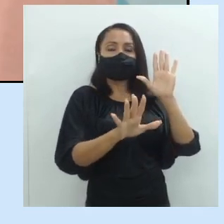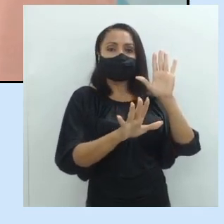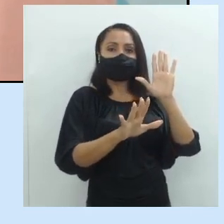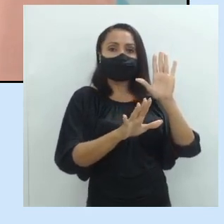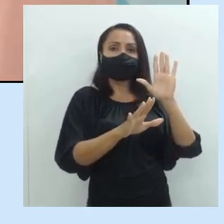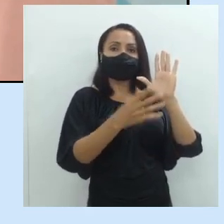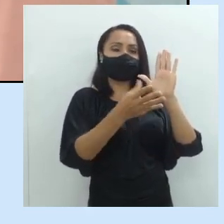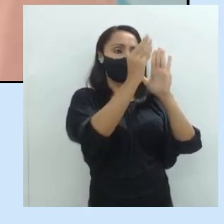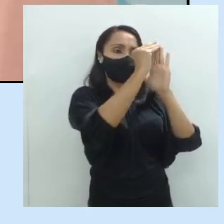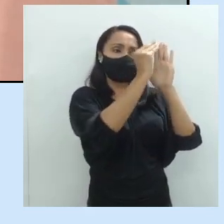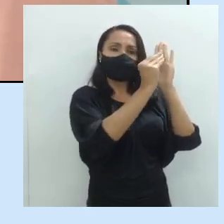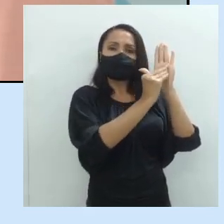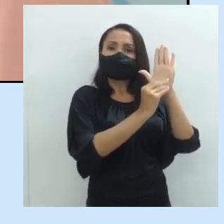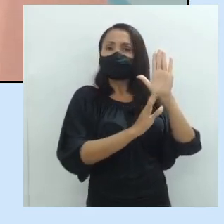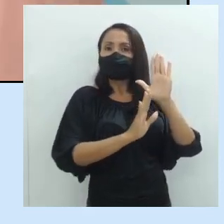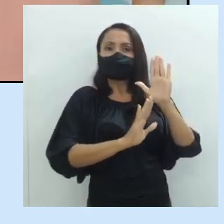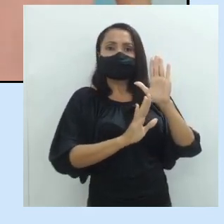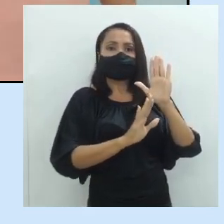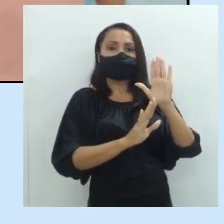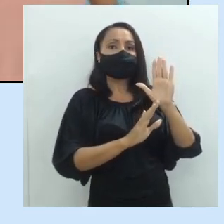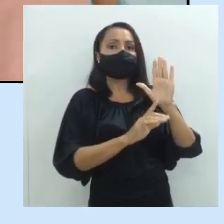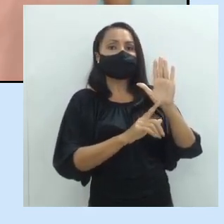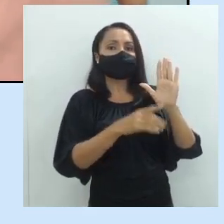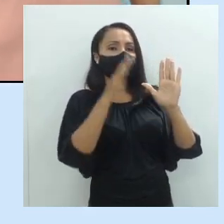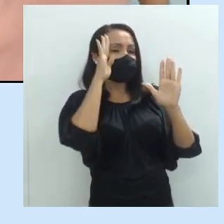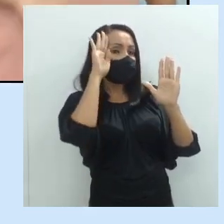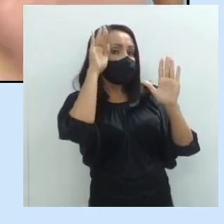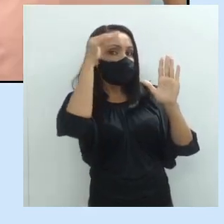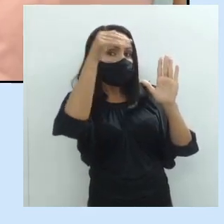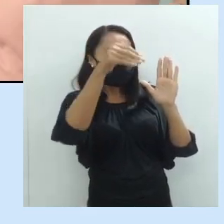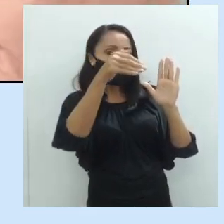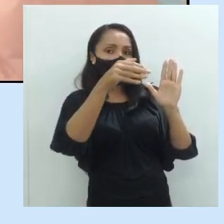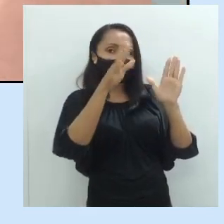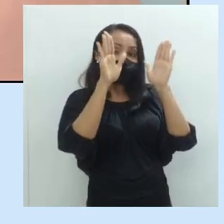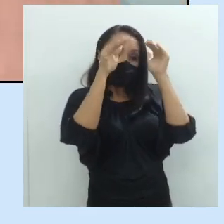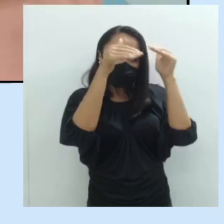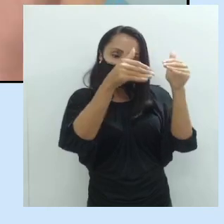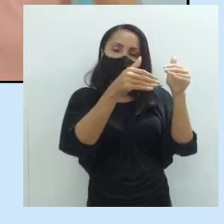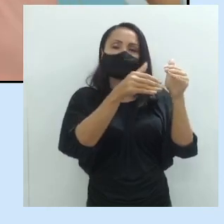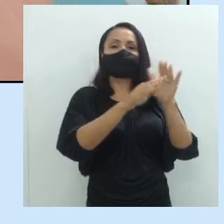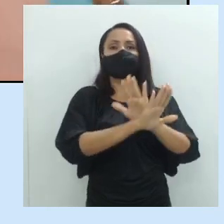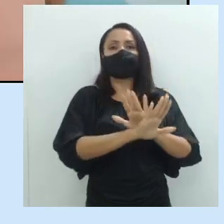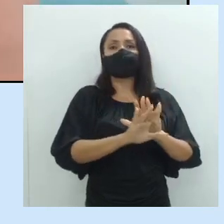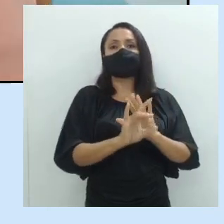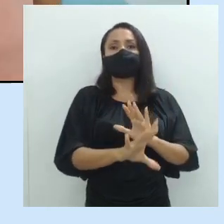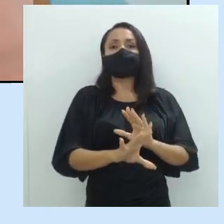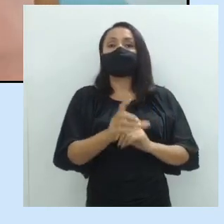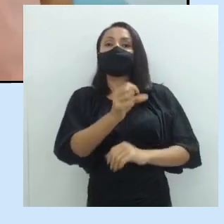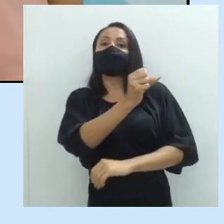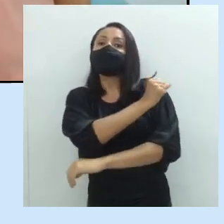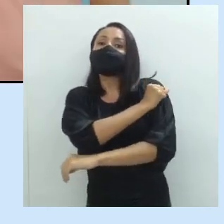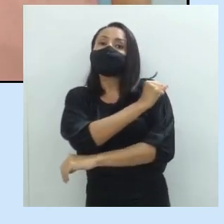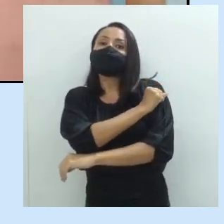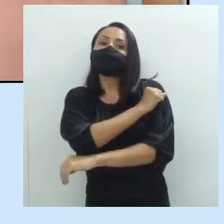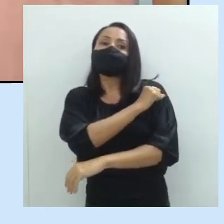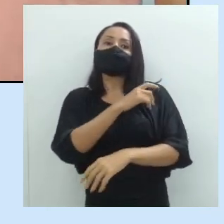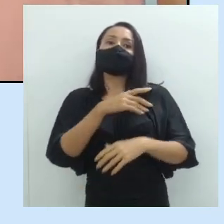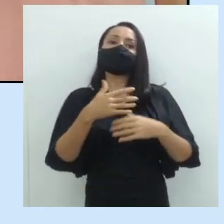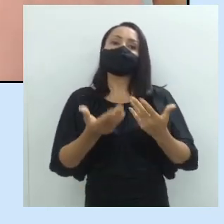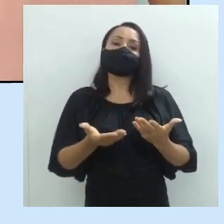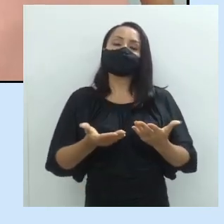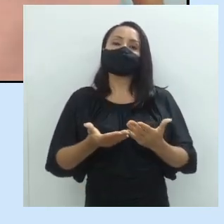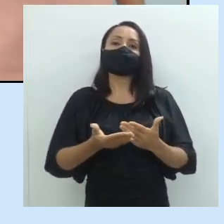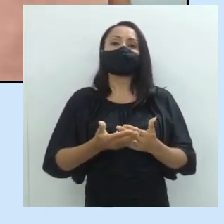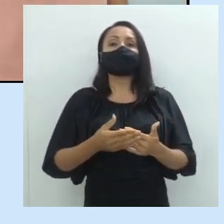posto, está na intencionalidade. Para isso estudante, você que é do oitavo ano, já pretendo